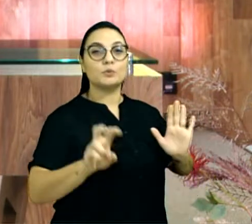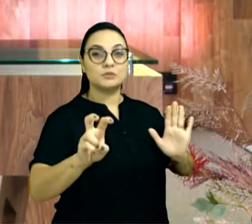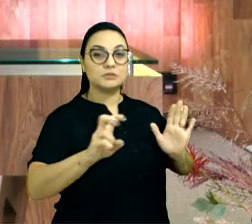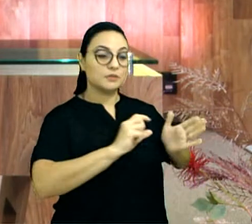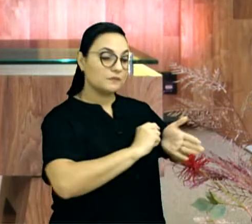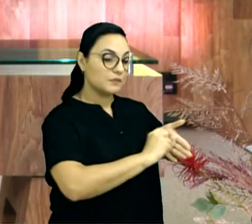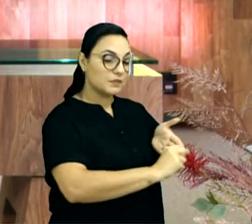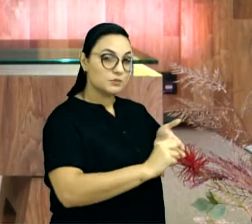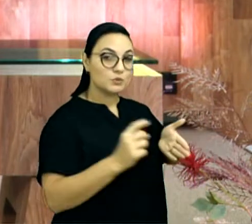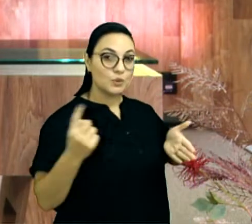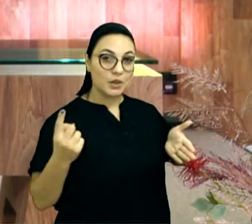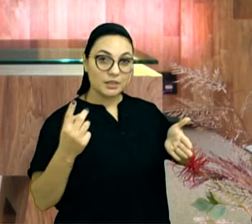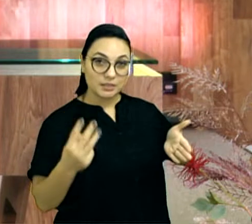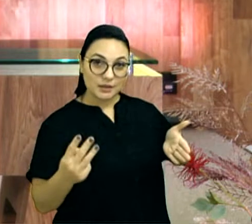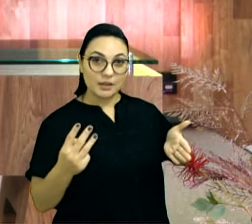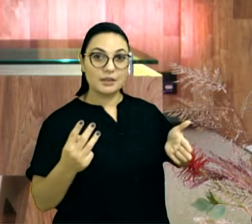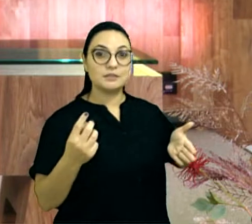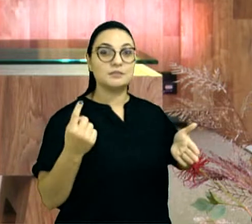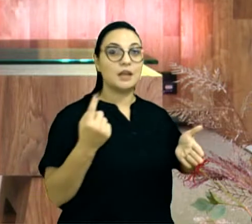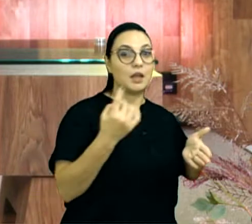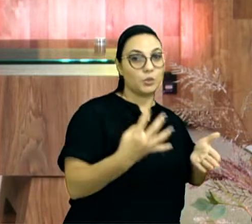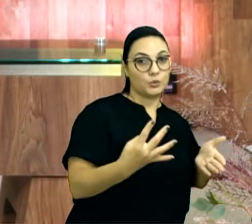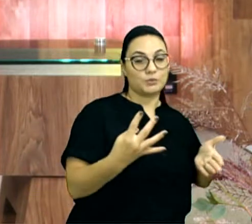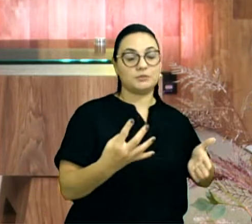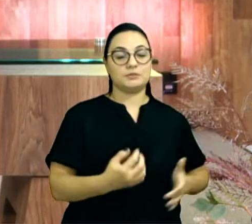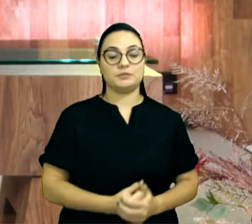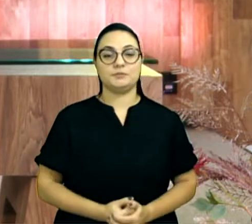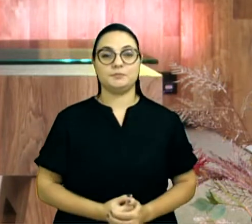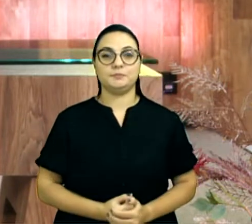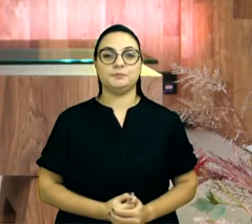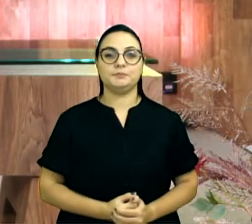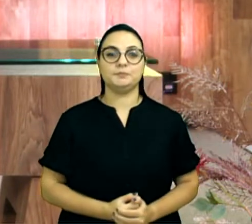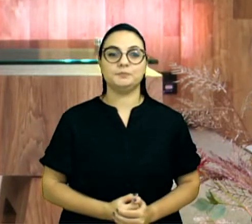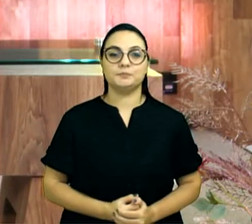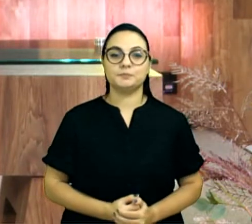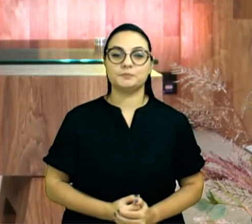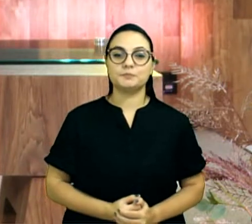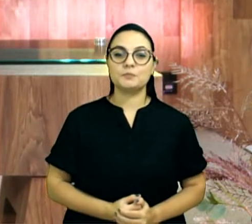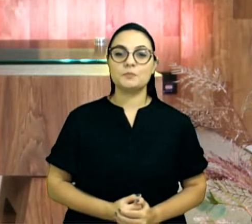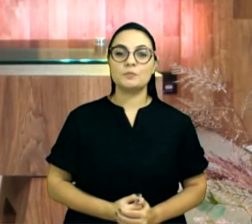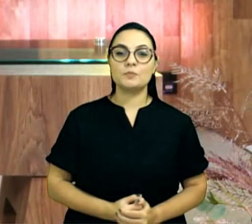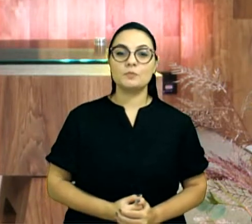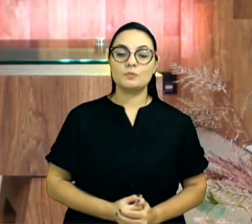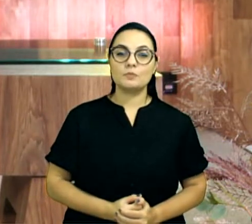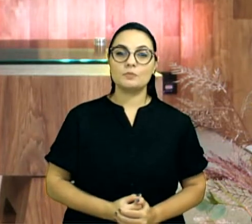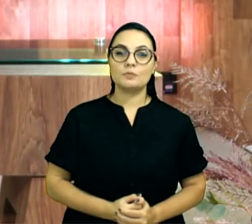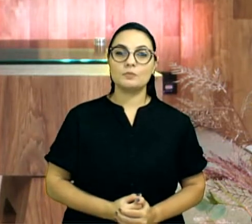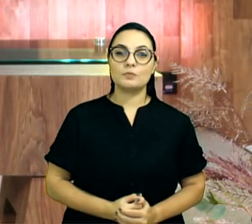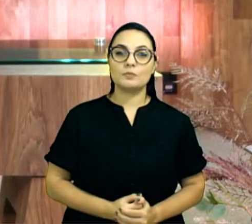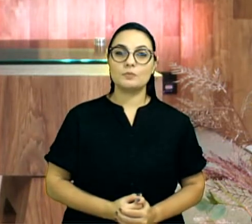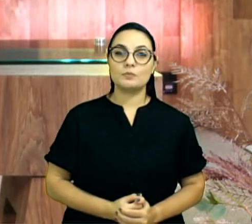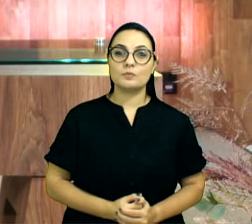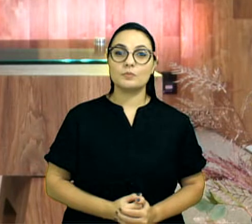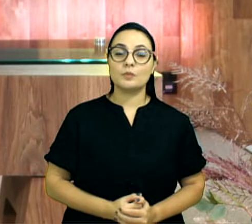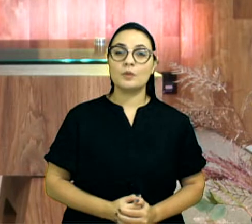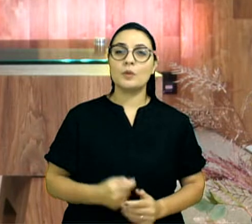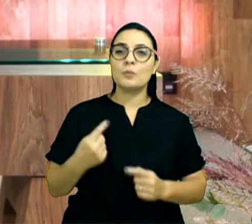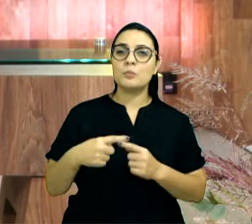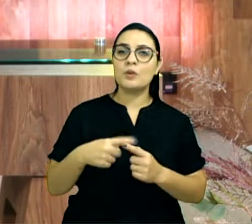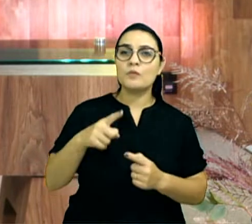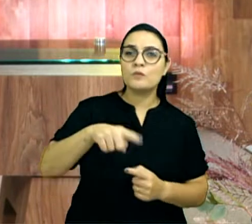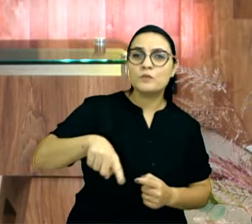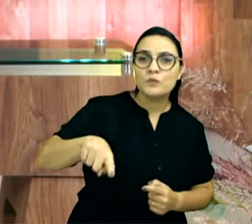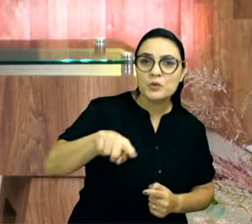Quem achou diz amém. Muito bem, alunos. Porque vós, irmãos, fosse